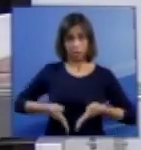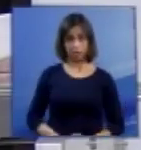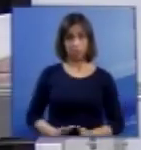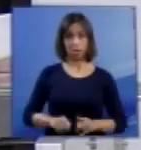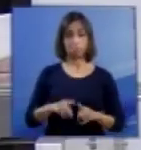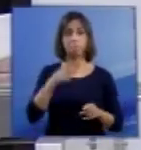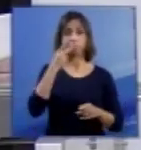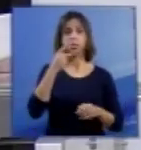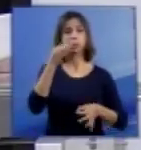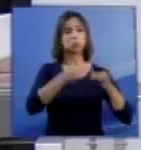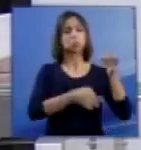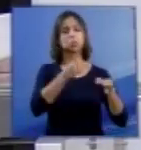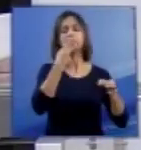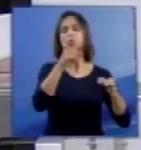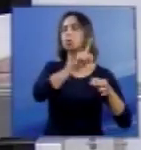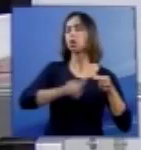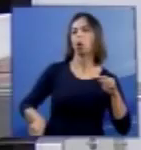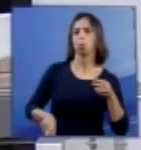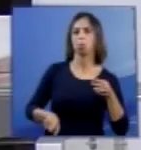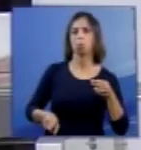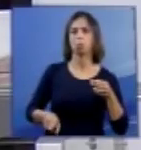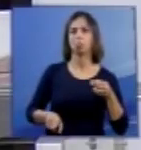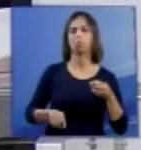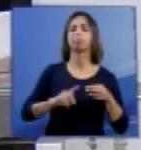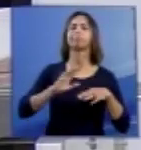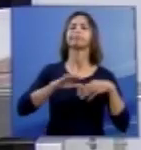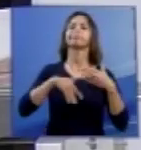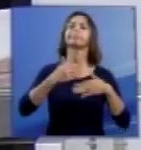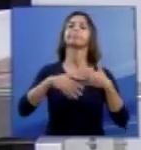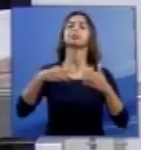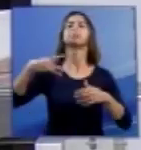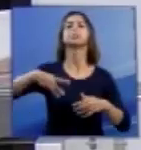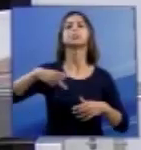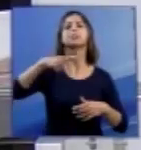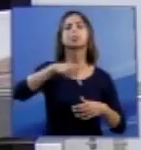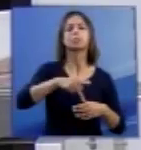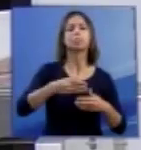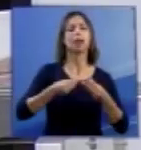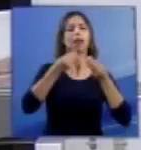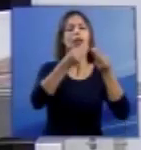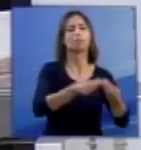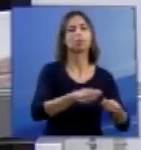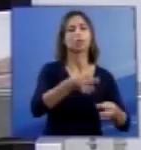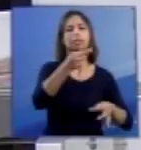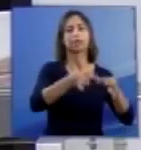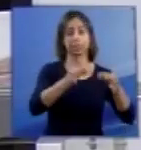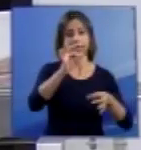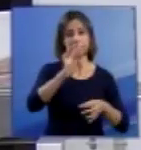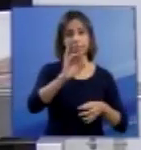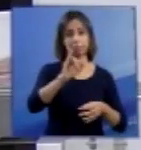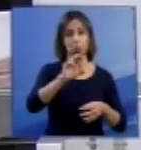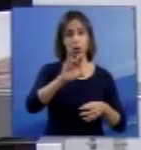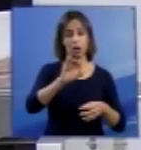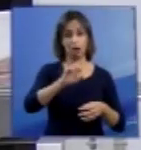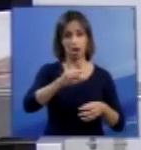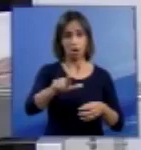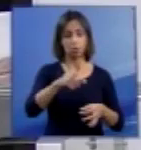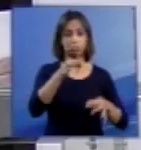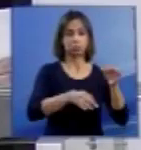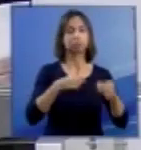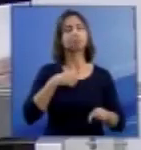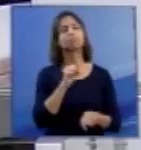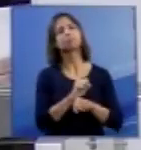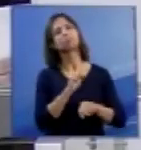em primeira instância. O Ministério Público levou para o Tribunal da Justiça. Eu fiquei esperando por uma decisão.